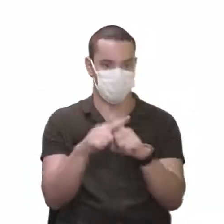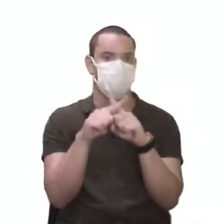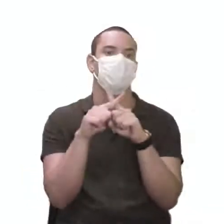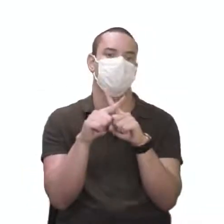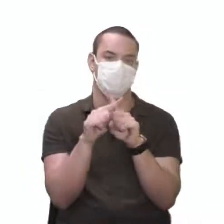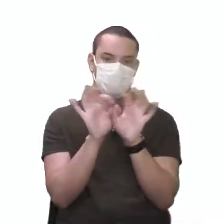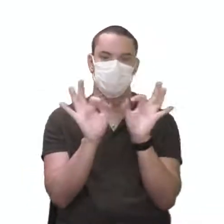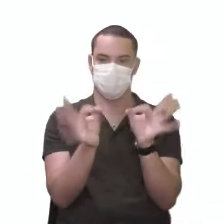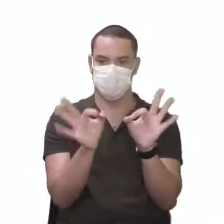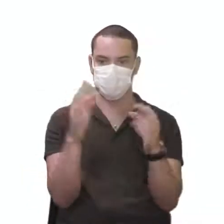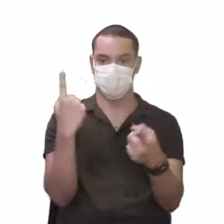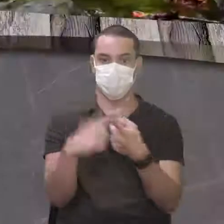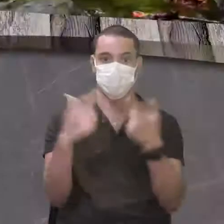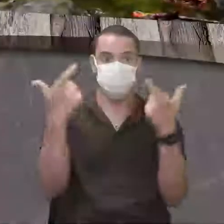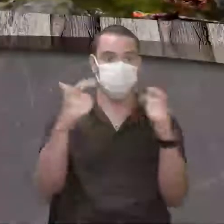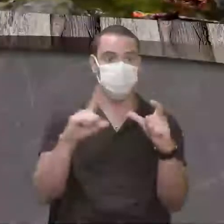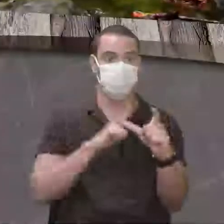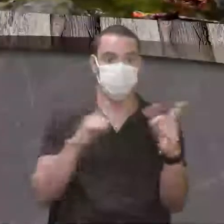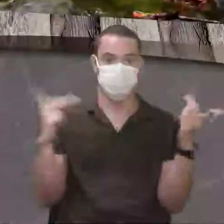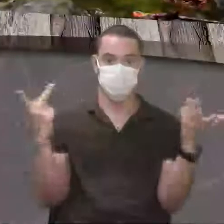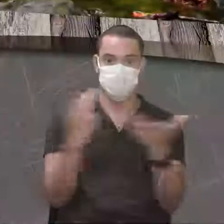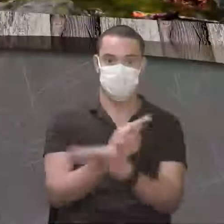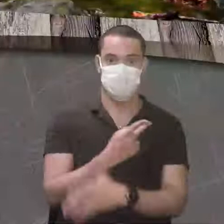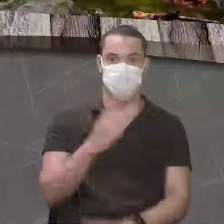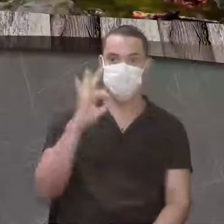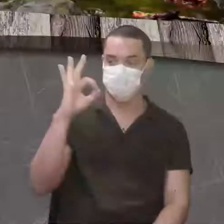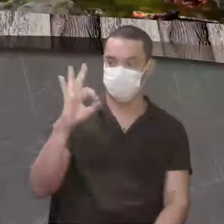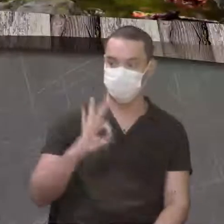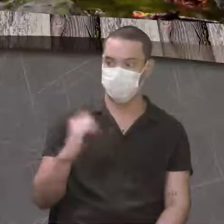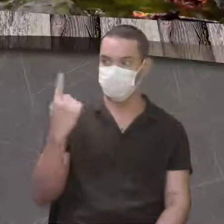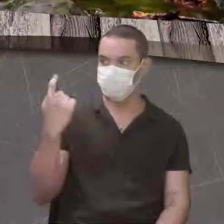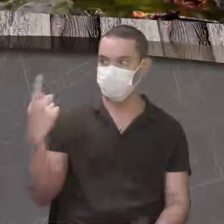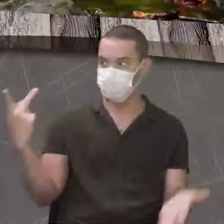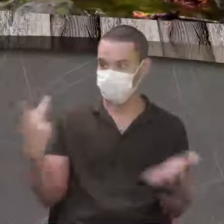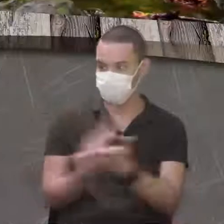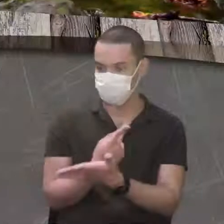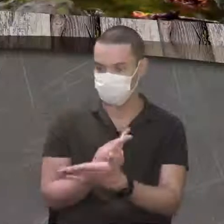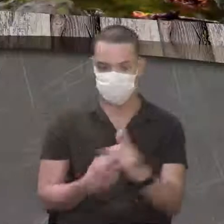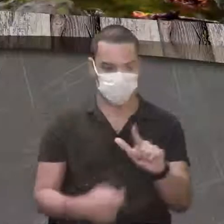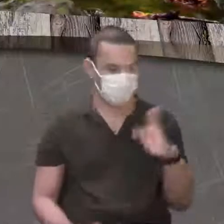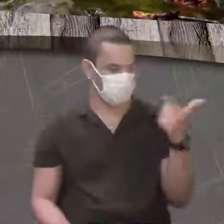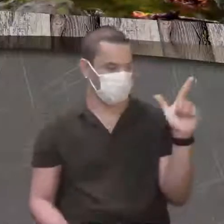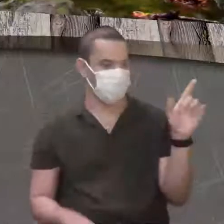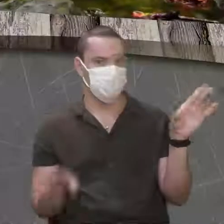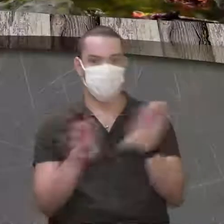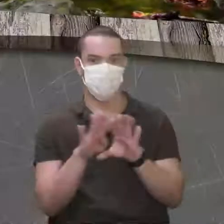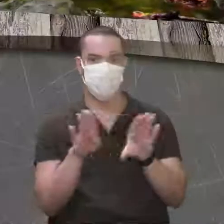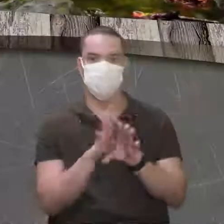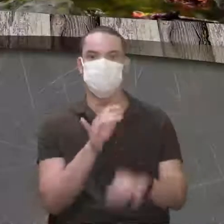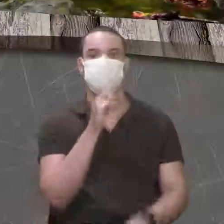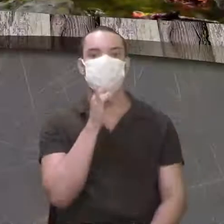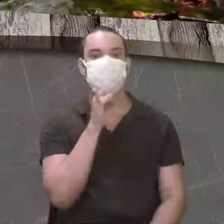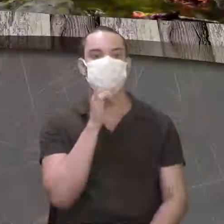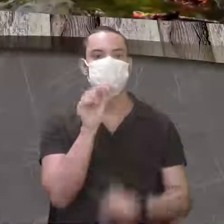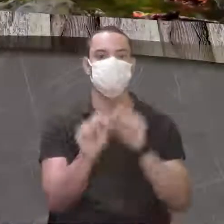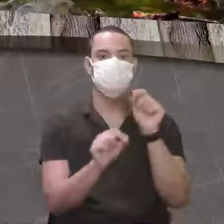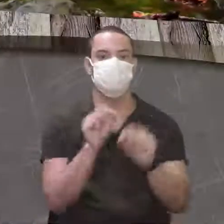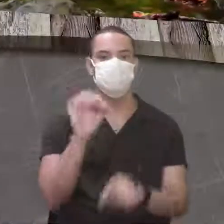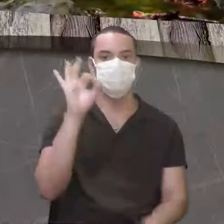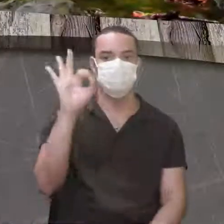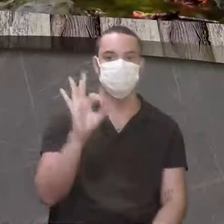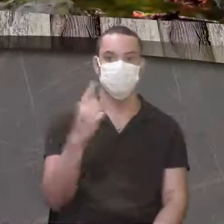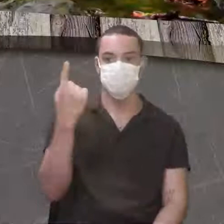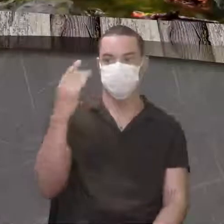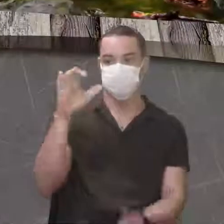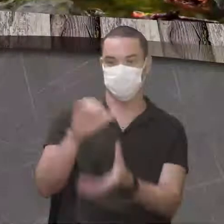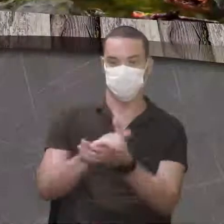vai multiplicar. Onde você vai ter o evento, a probabilidade de um evento acontecer e a outra também. Por exemplo, a probabilidade de um